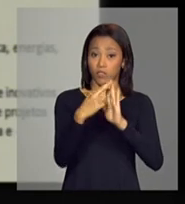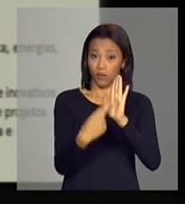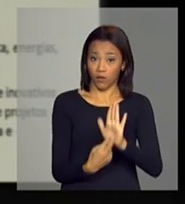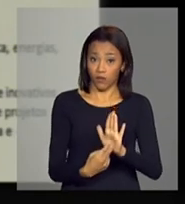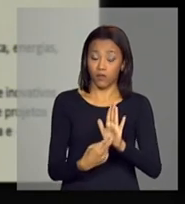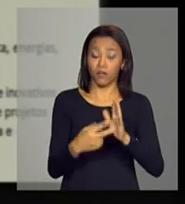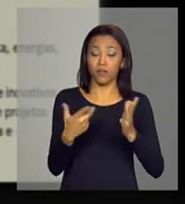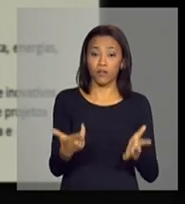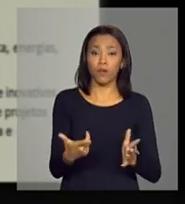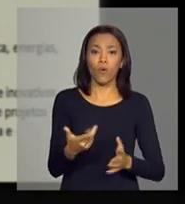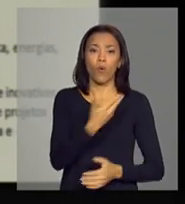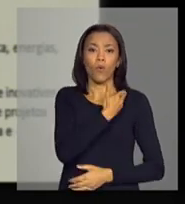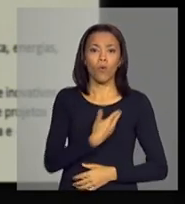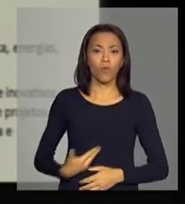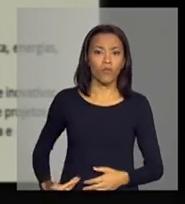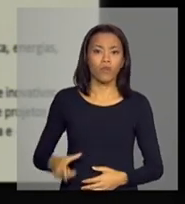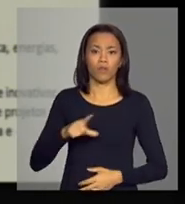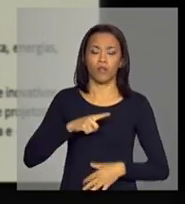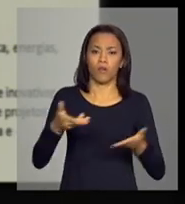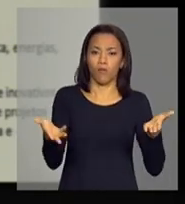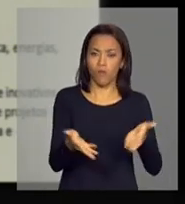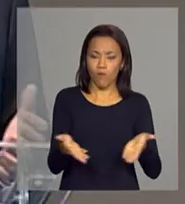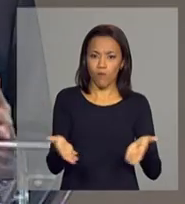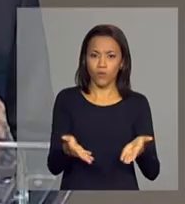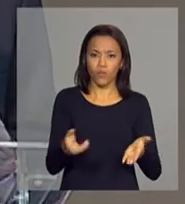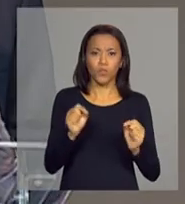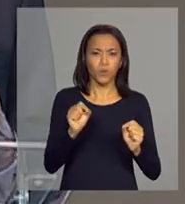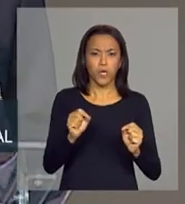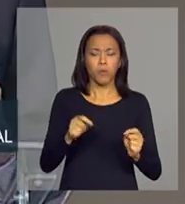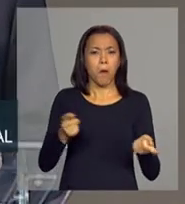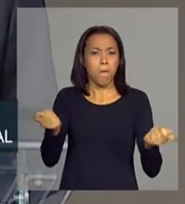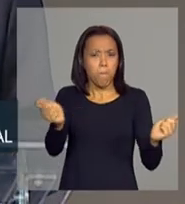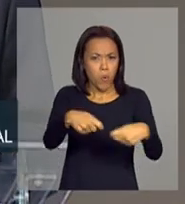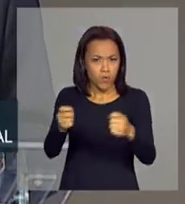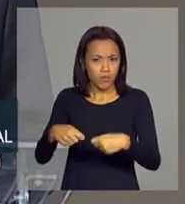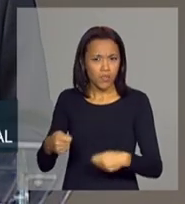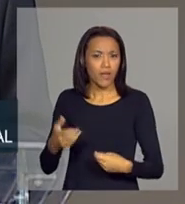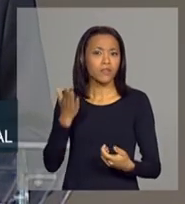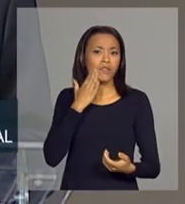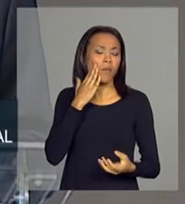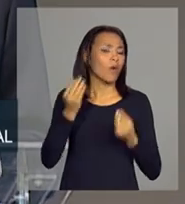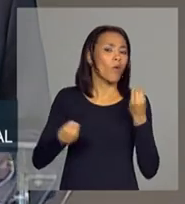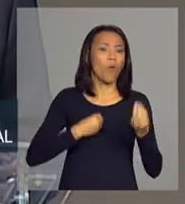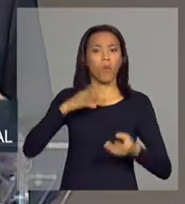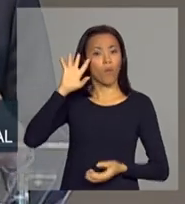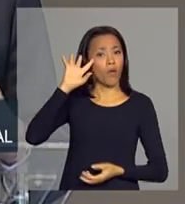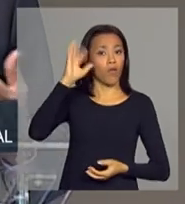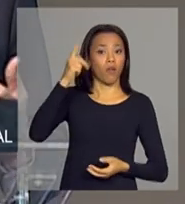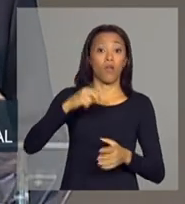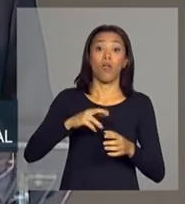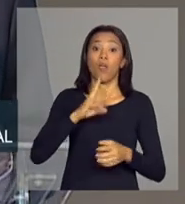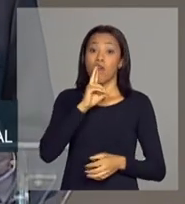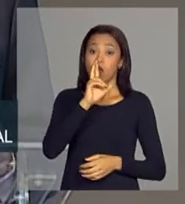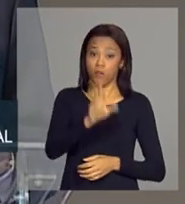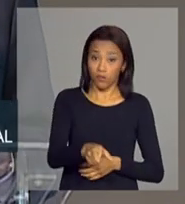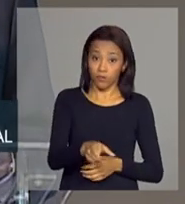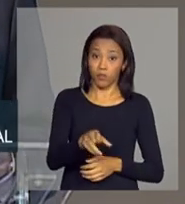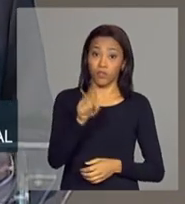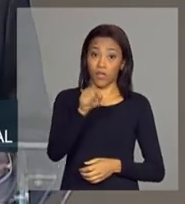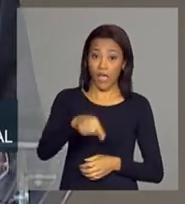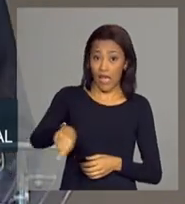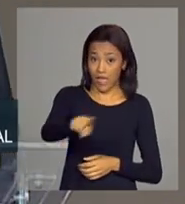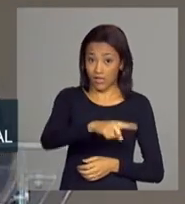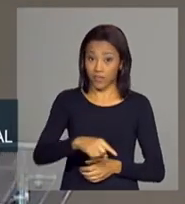tem, hoje, uma capacidade de resposta dada por essas condições